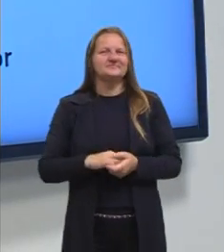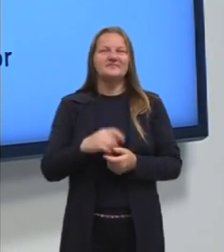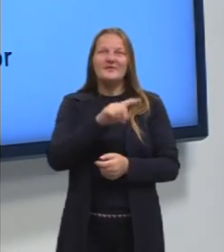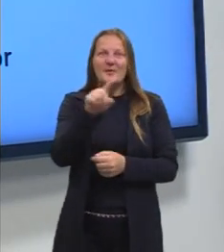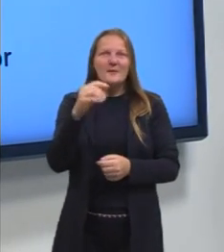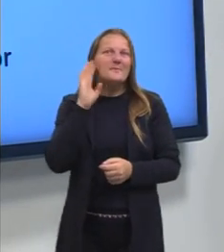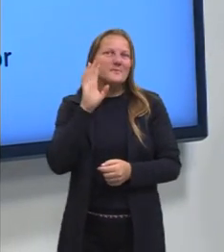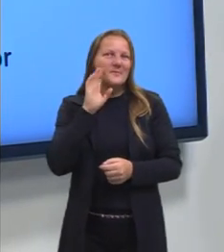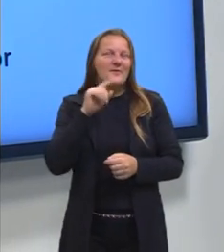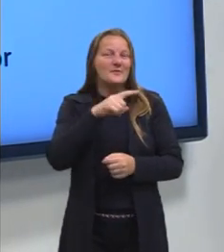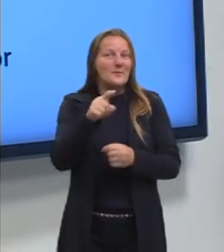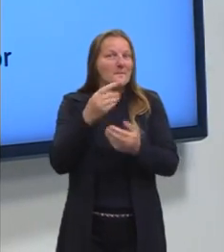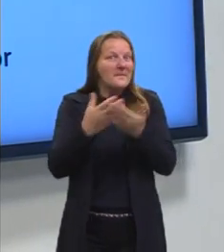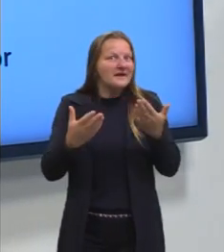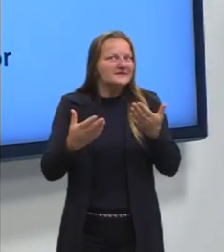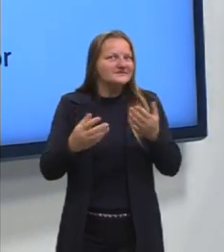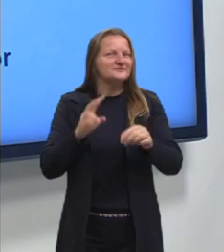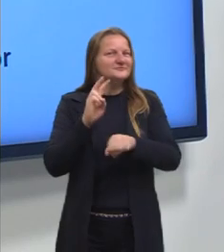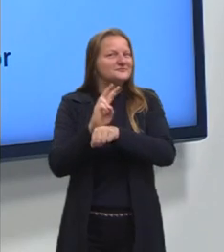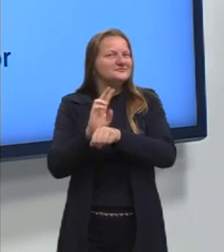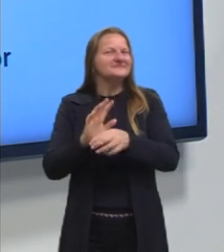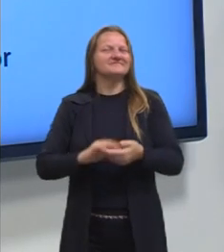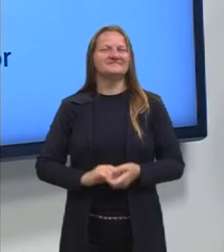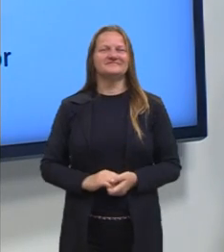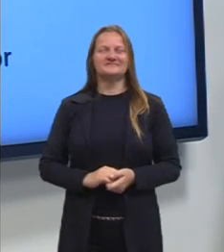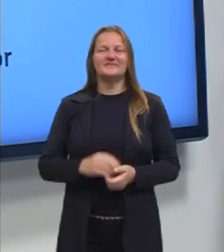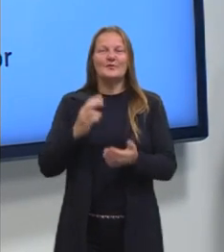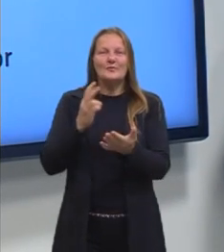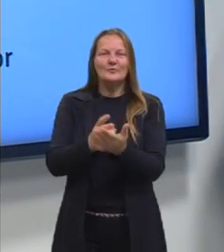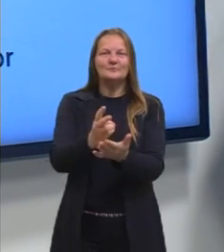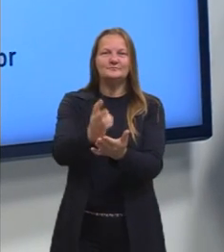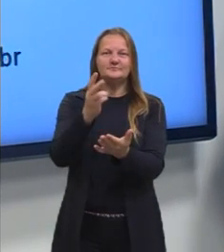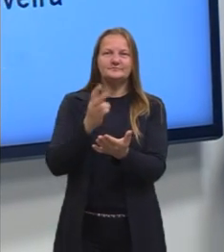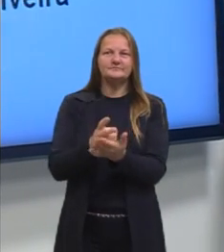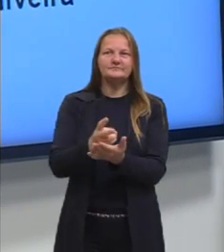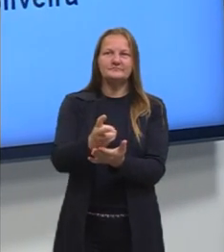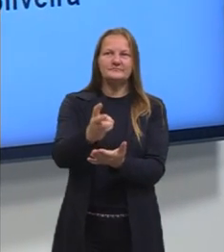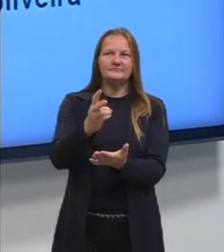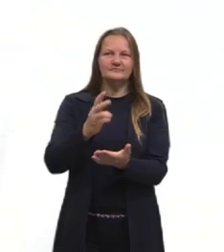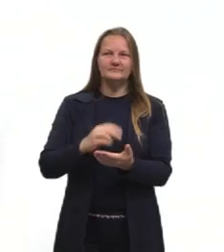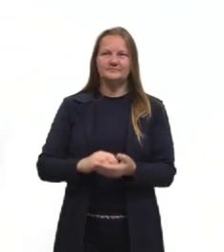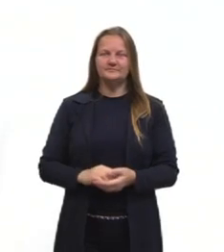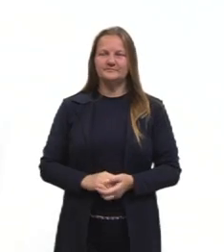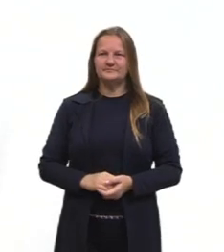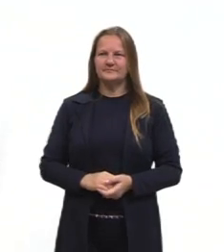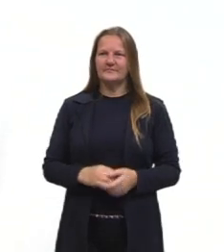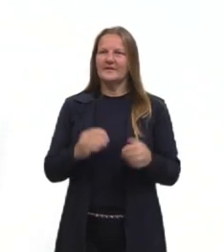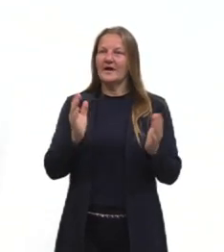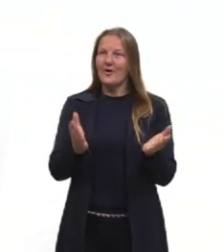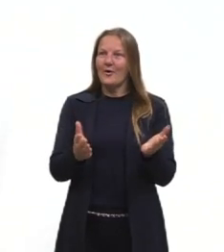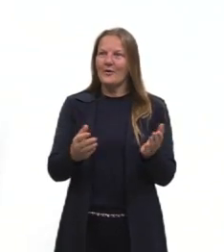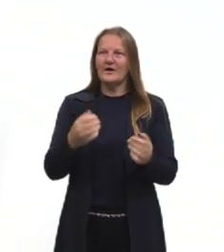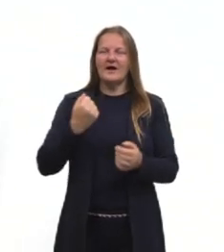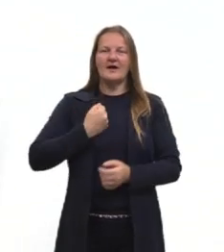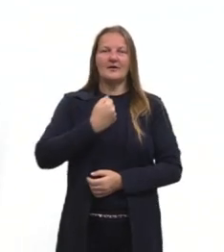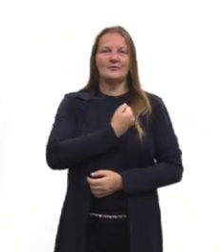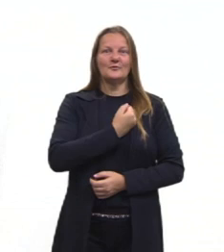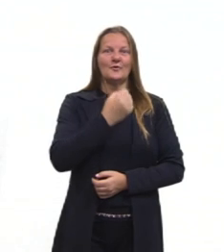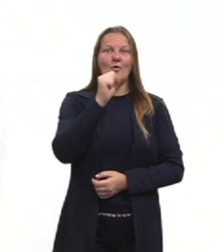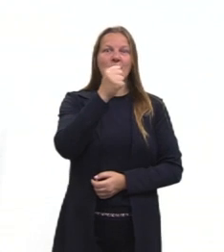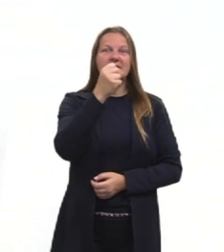percam nenhuma aula, né? Nós vamos dar continuidade, então, e agora nós vamos para a nossa aula de número